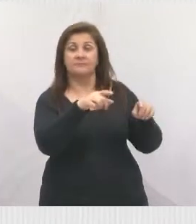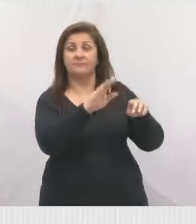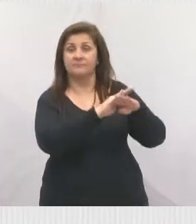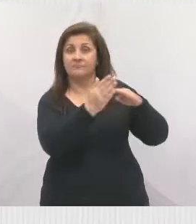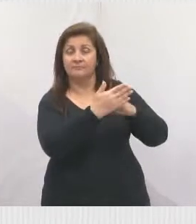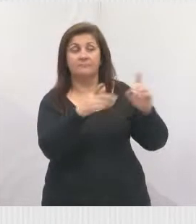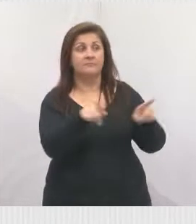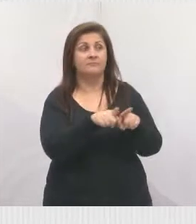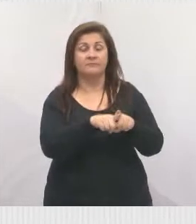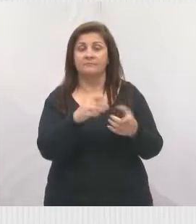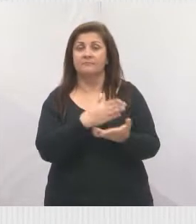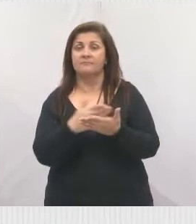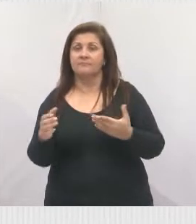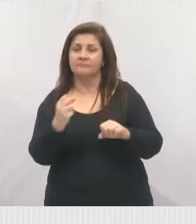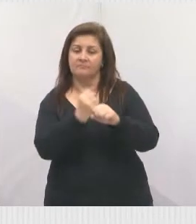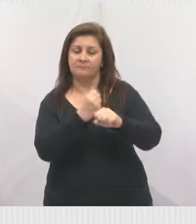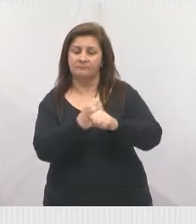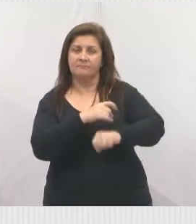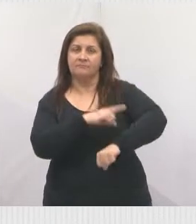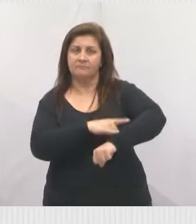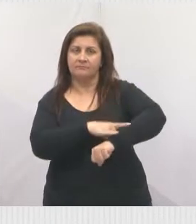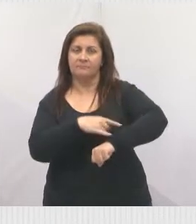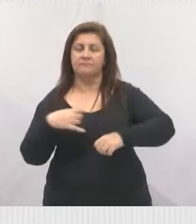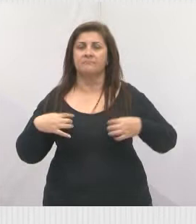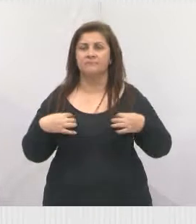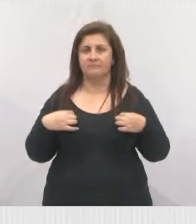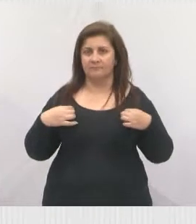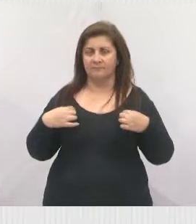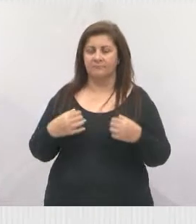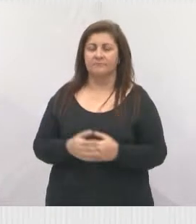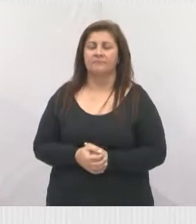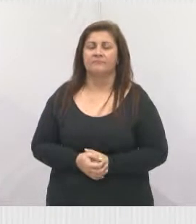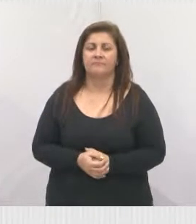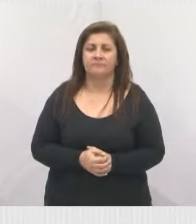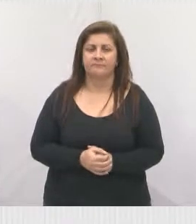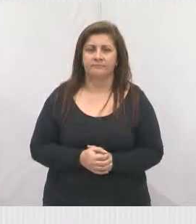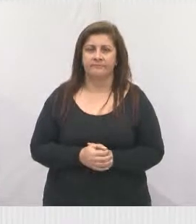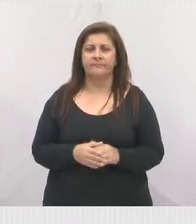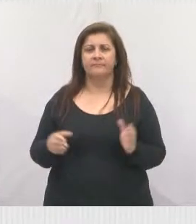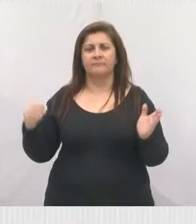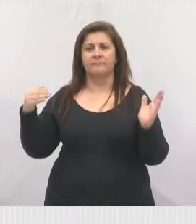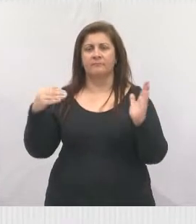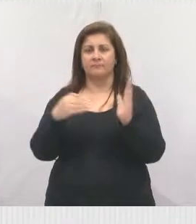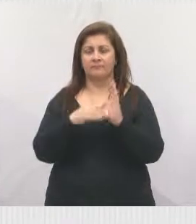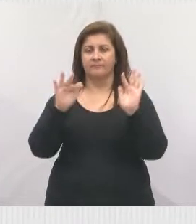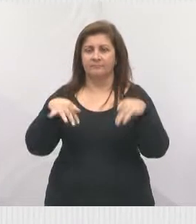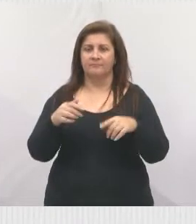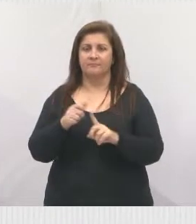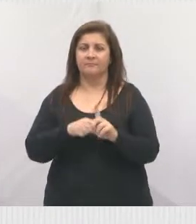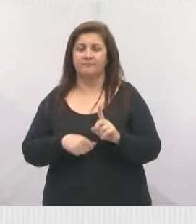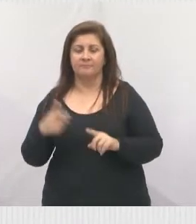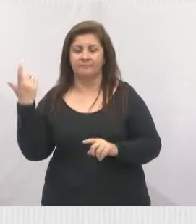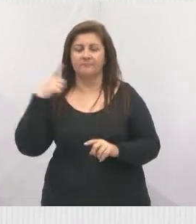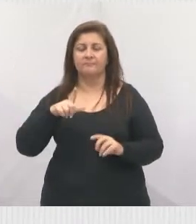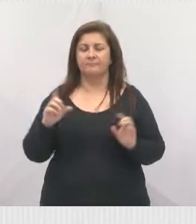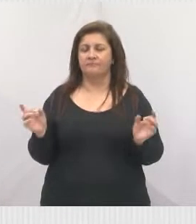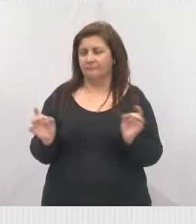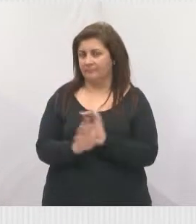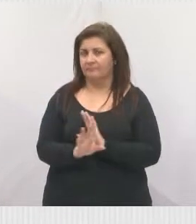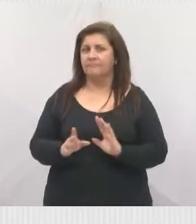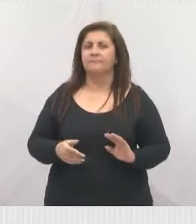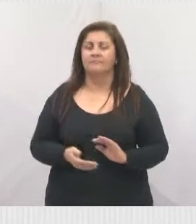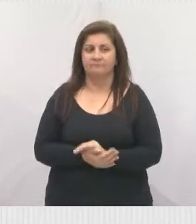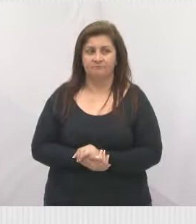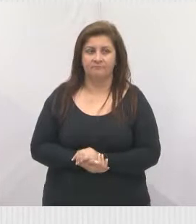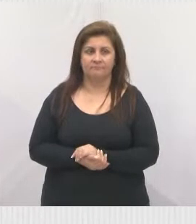Rita, a reforma do vestiário do Santa Rita, né, se Deus quiser, até o final do mês também entregando a reforma do vestiário do Santa Rita e